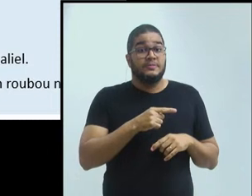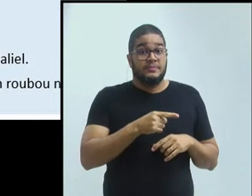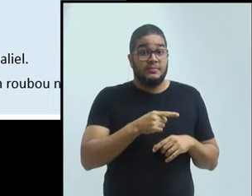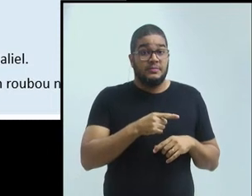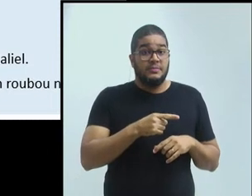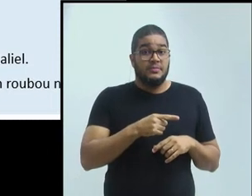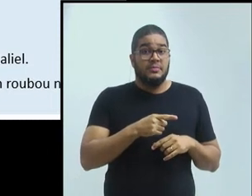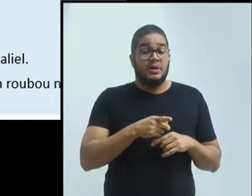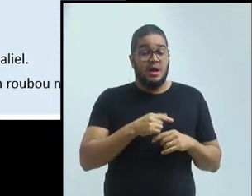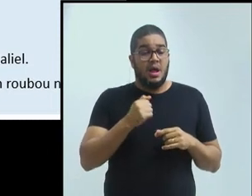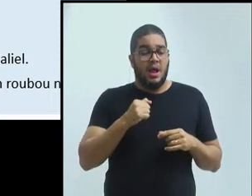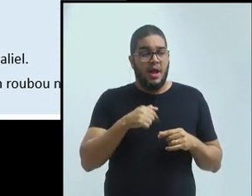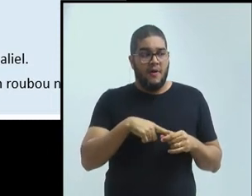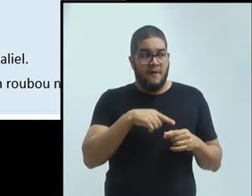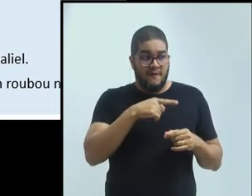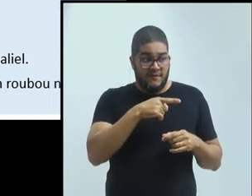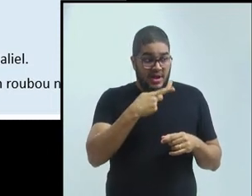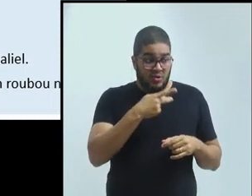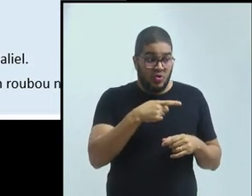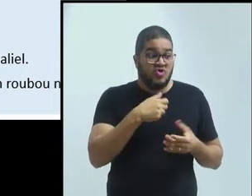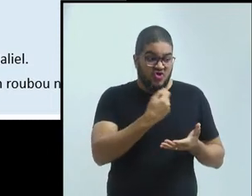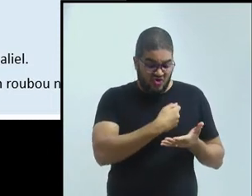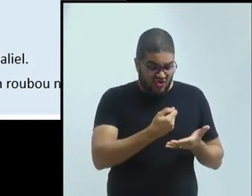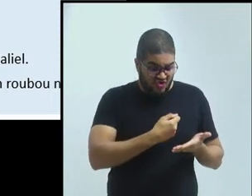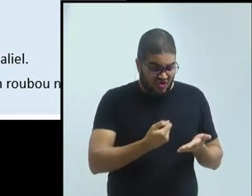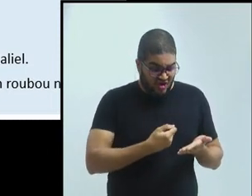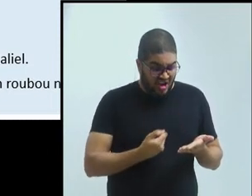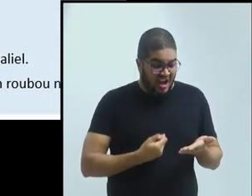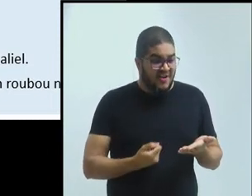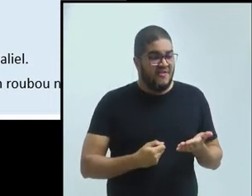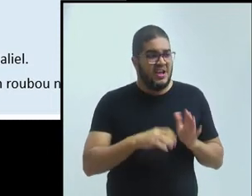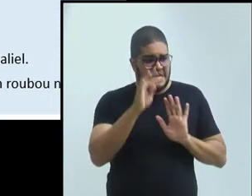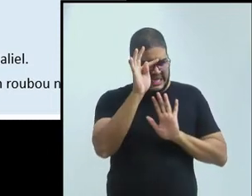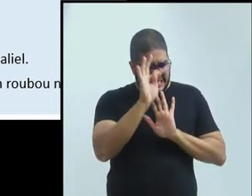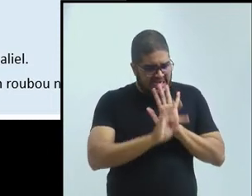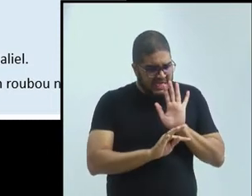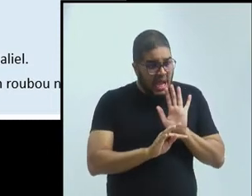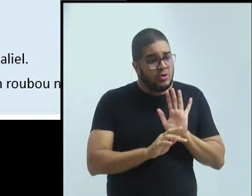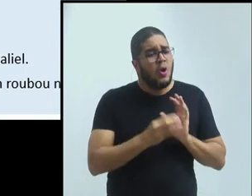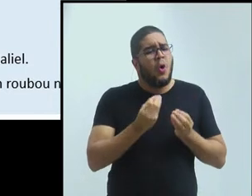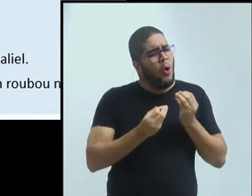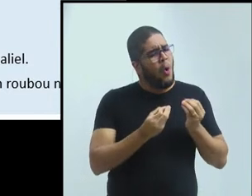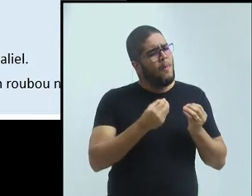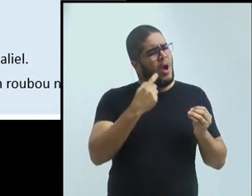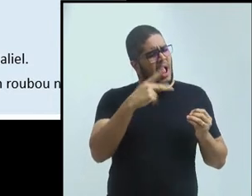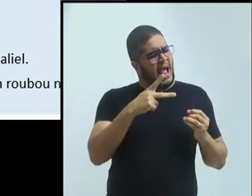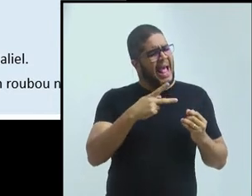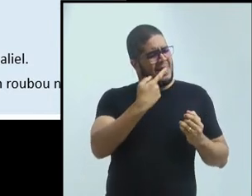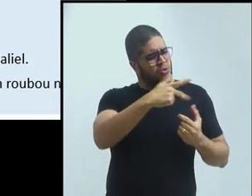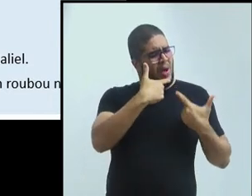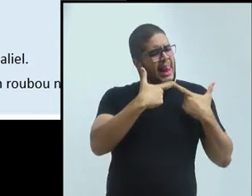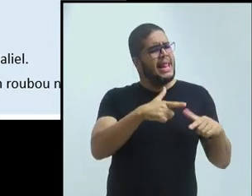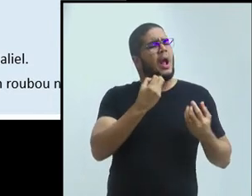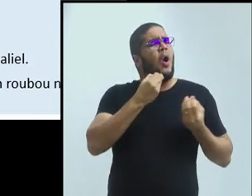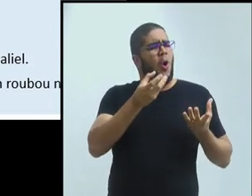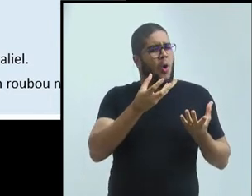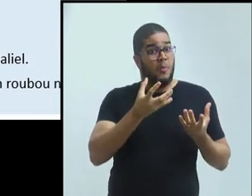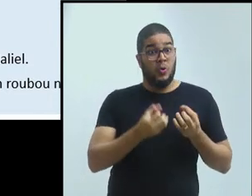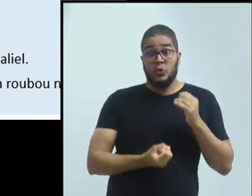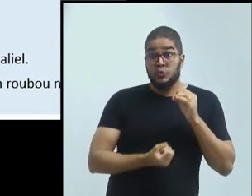linguagem, modo de usar a língua própria da região e surgiram textos que eu gostei muito. e a gente fez um